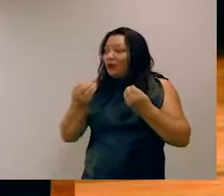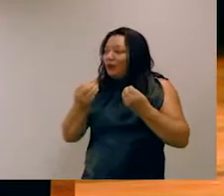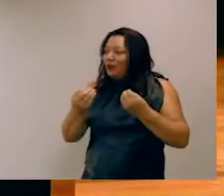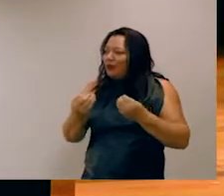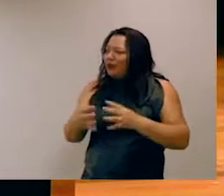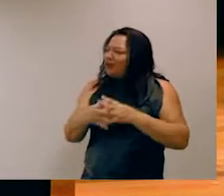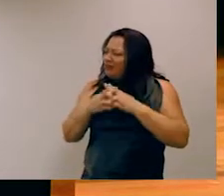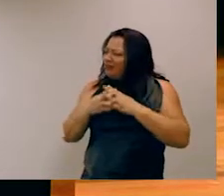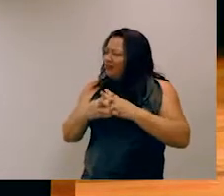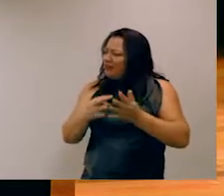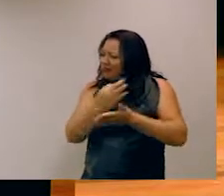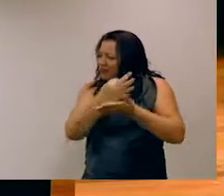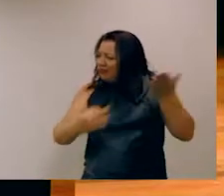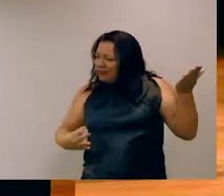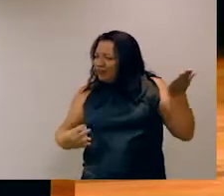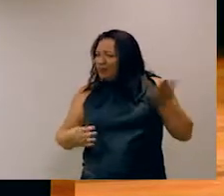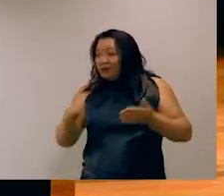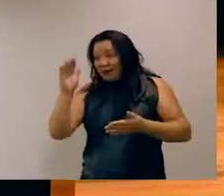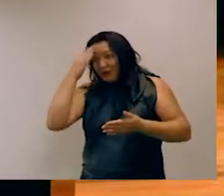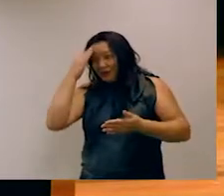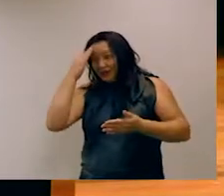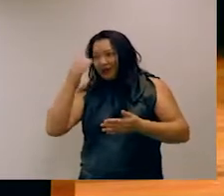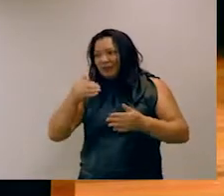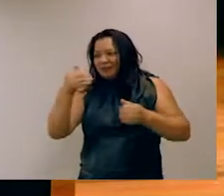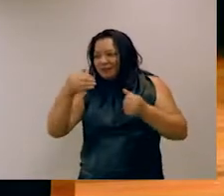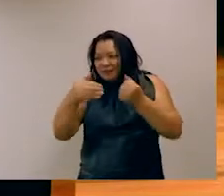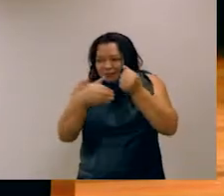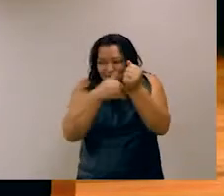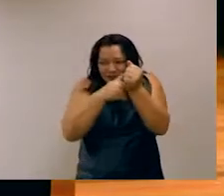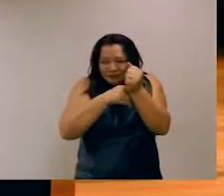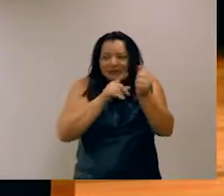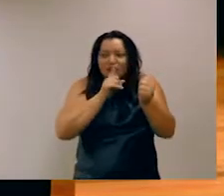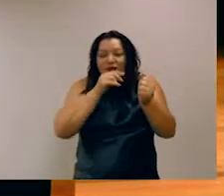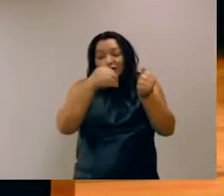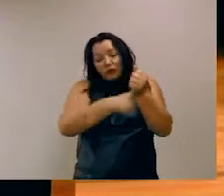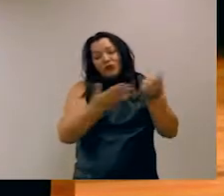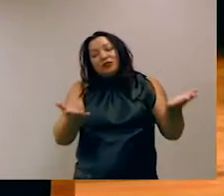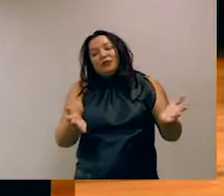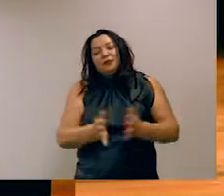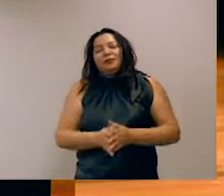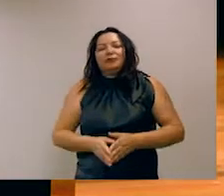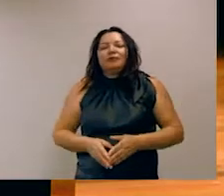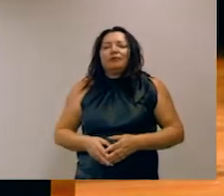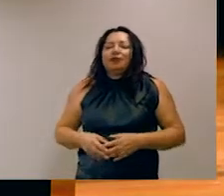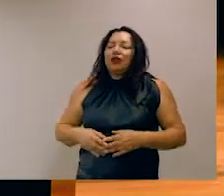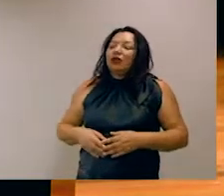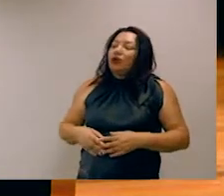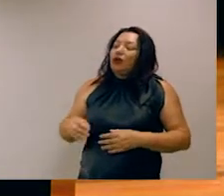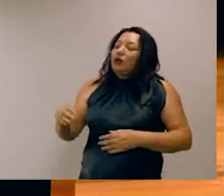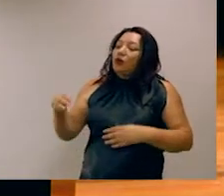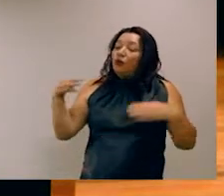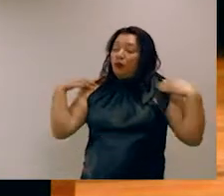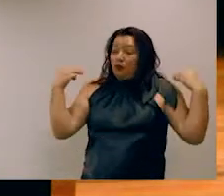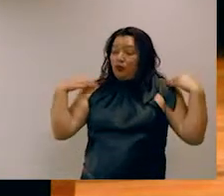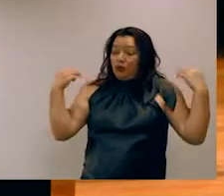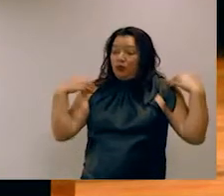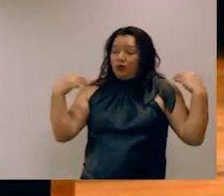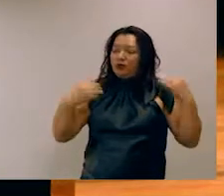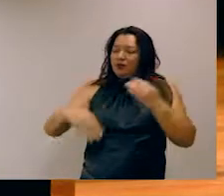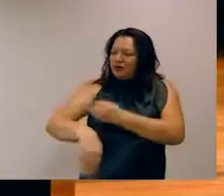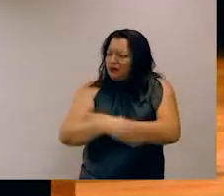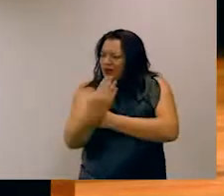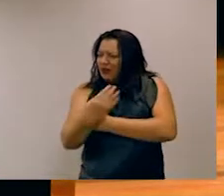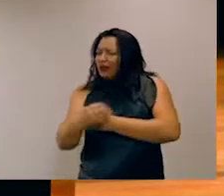para entender o que está acontecendo subjacente. E as perguntas. Provavelmente o motorista de táxi recebeu finalmente